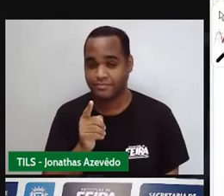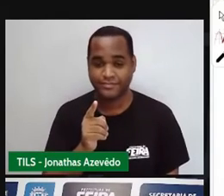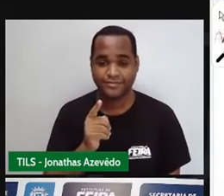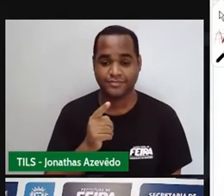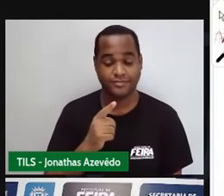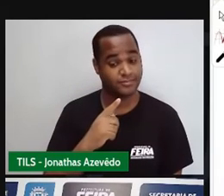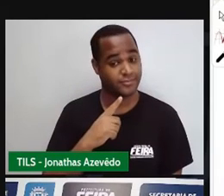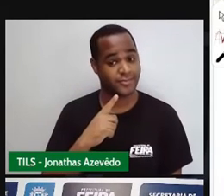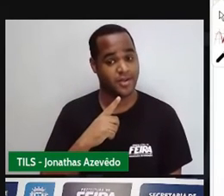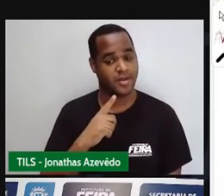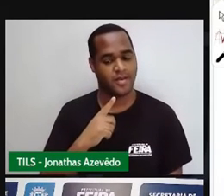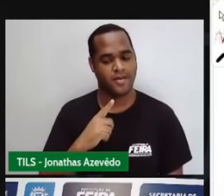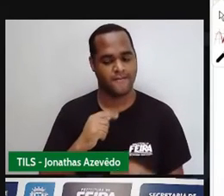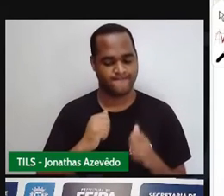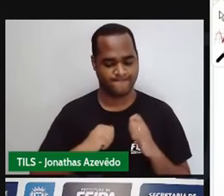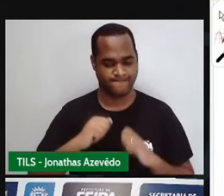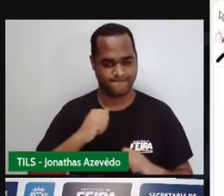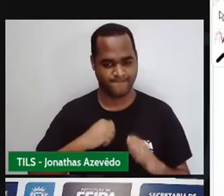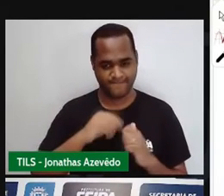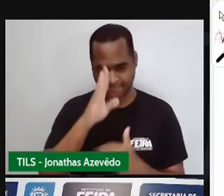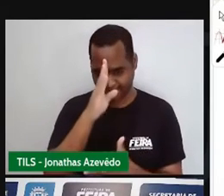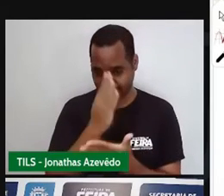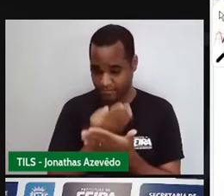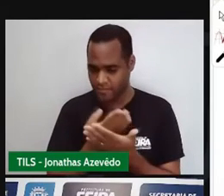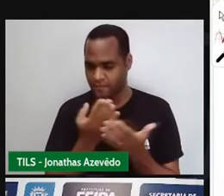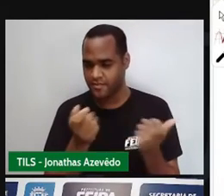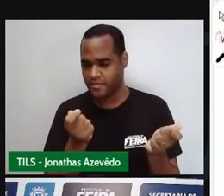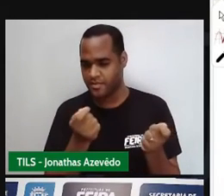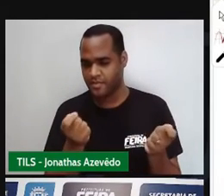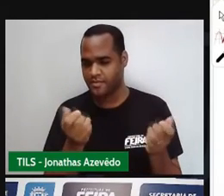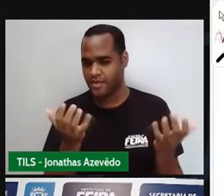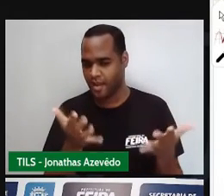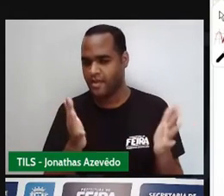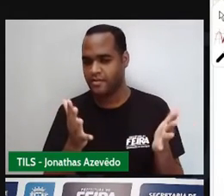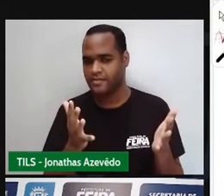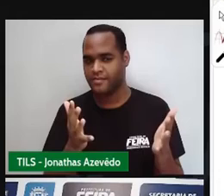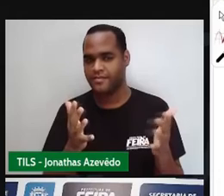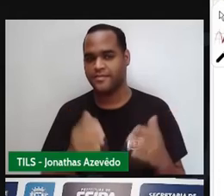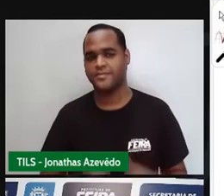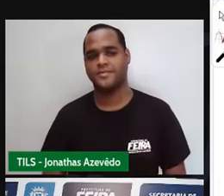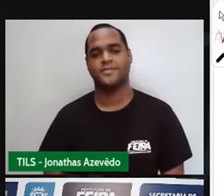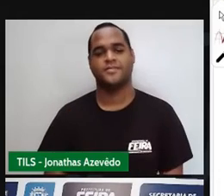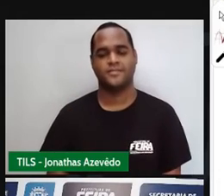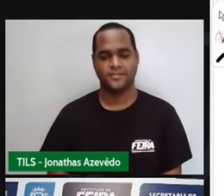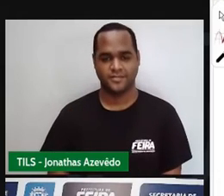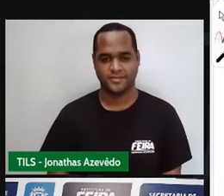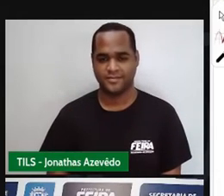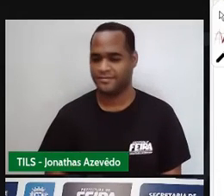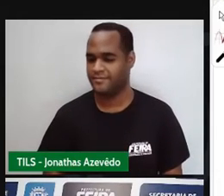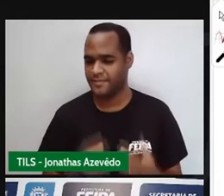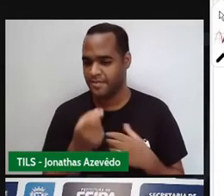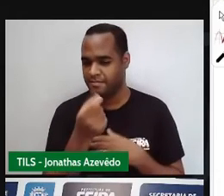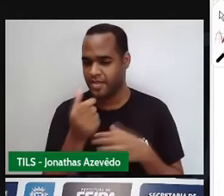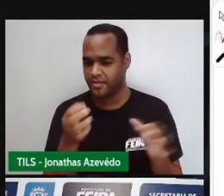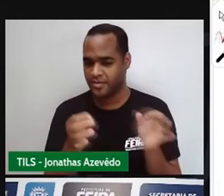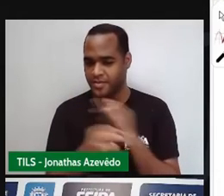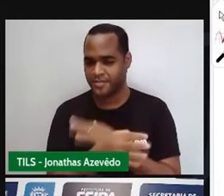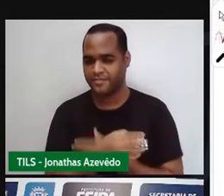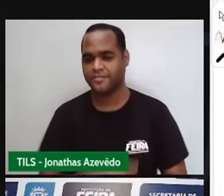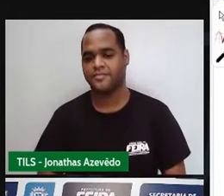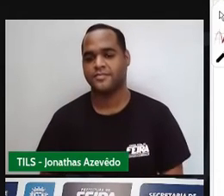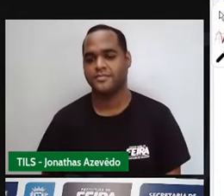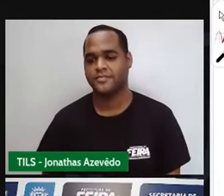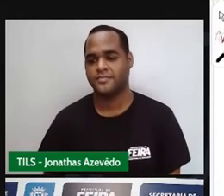tô aqui acreditando que você já deve ter feito tá bom? vamos lá mas tá pertinho de acabar o tempo